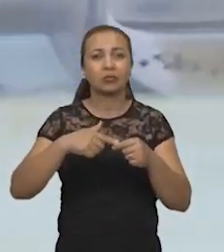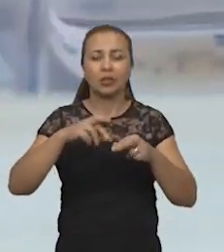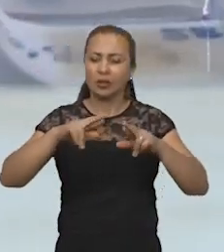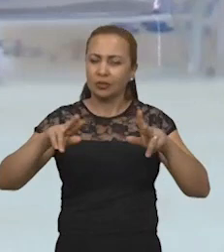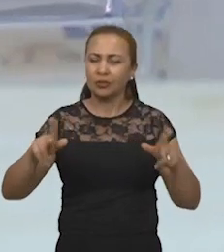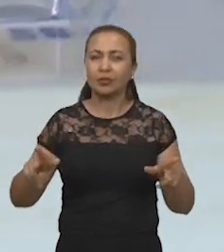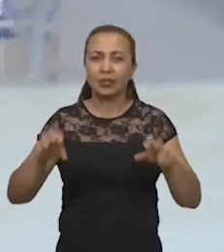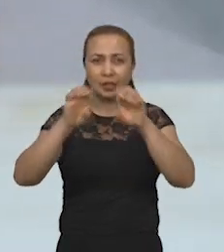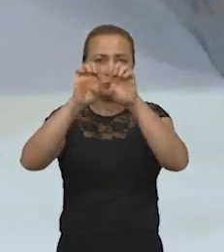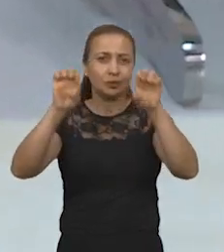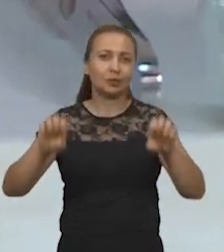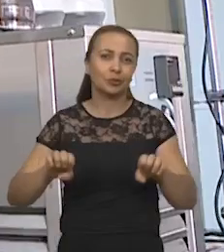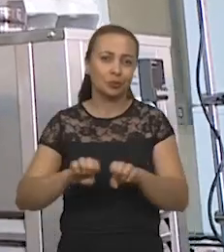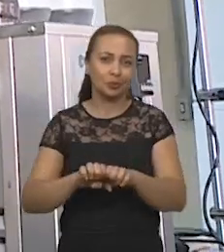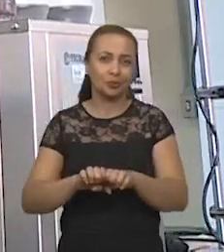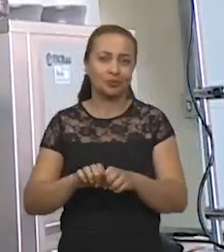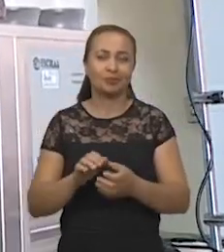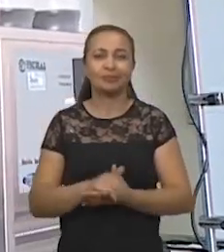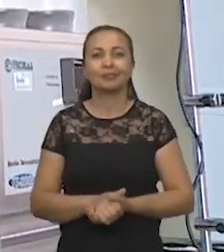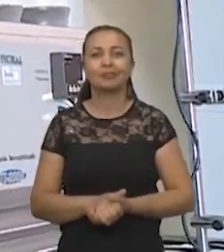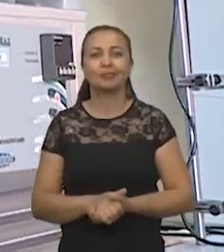diferentes tipos de estruturas.